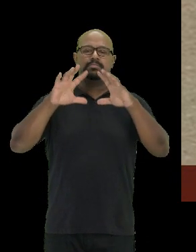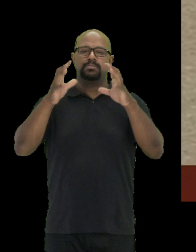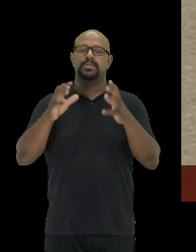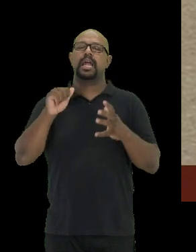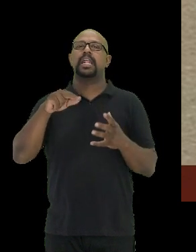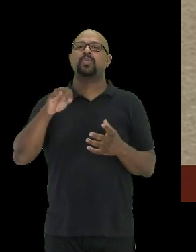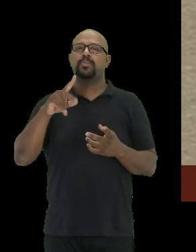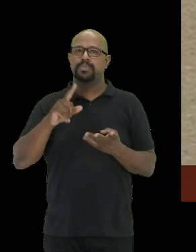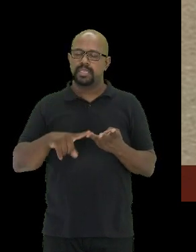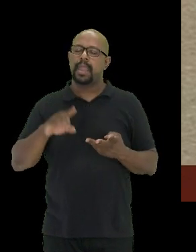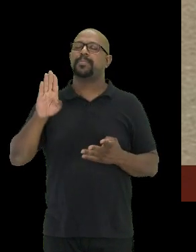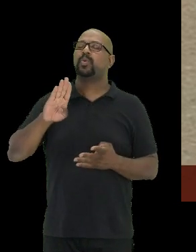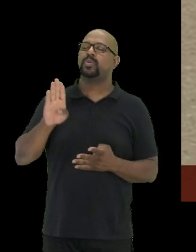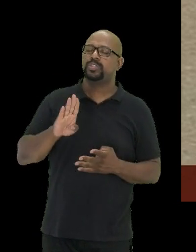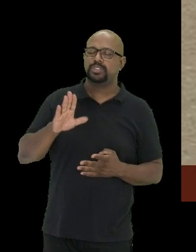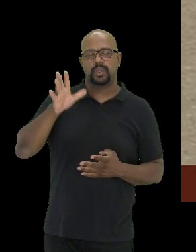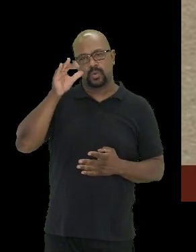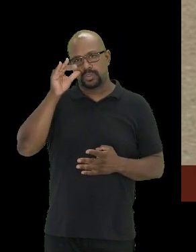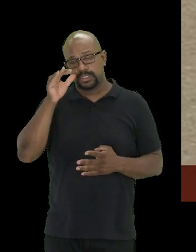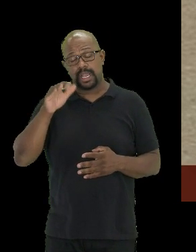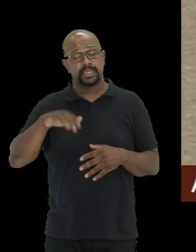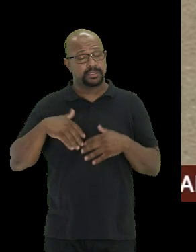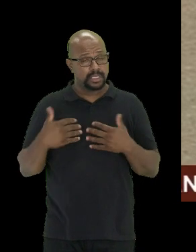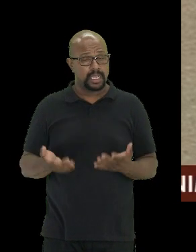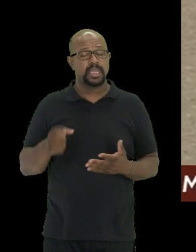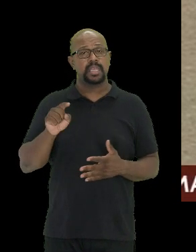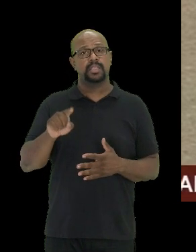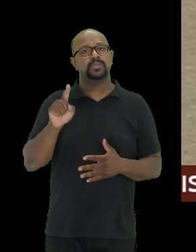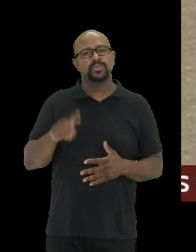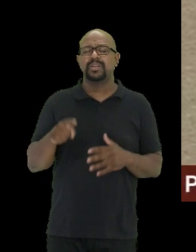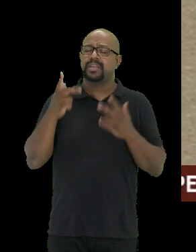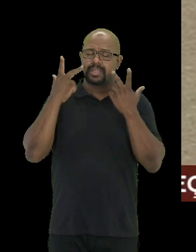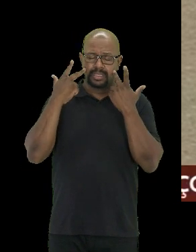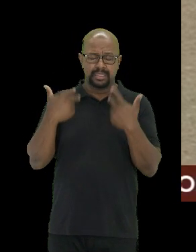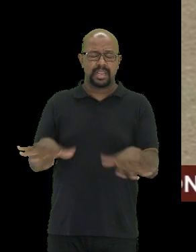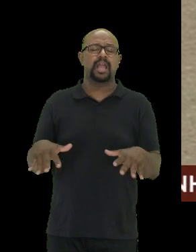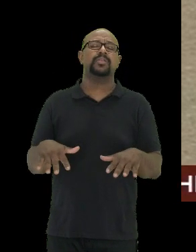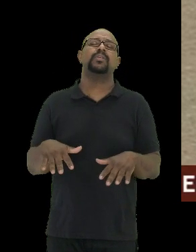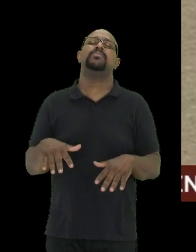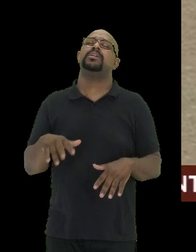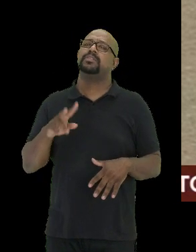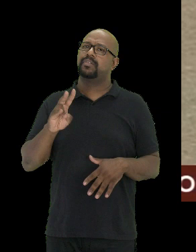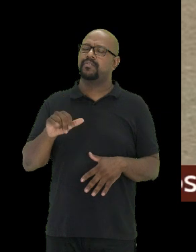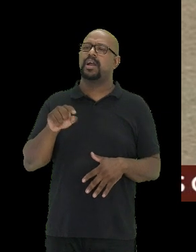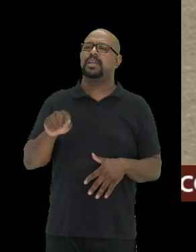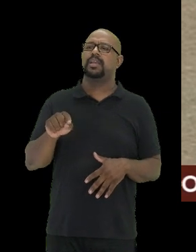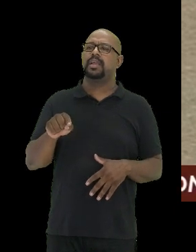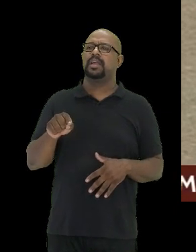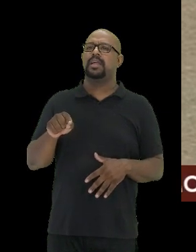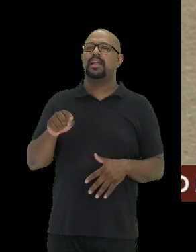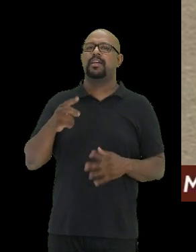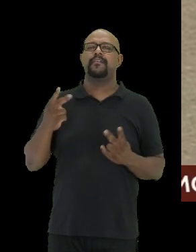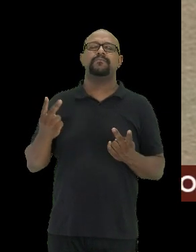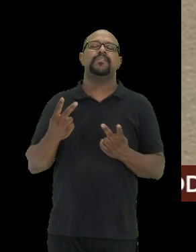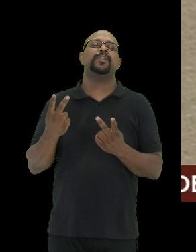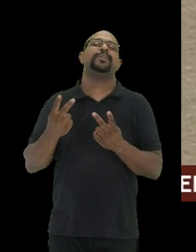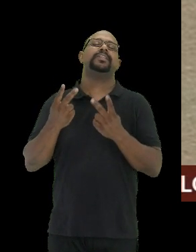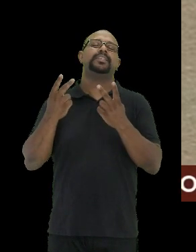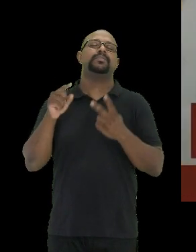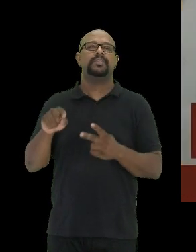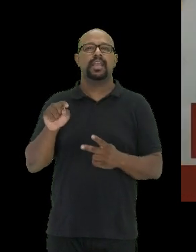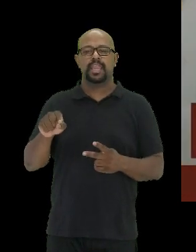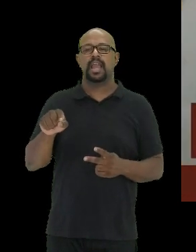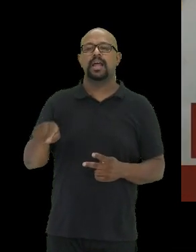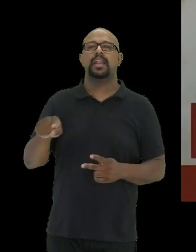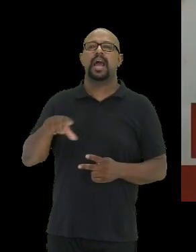biologia, as curiosidades, e é isso que naturalmente vai levar à valorização daquela